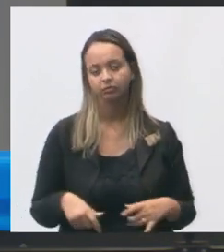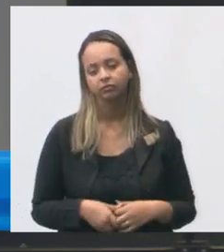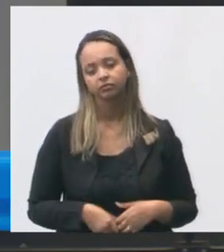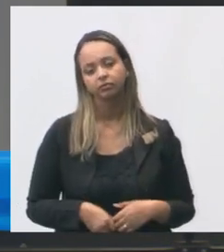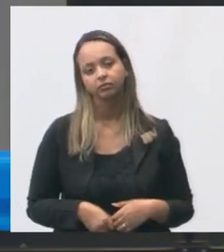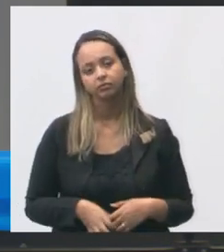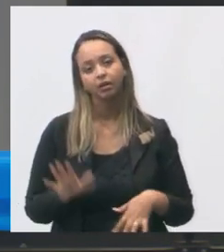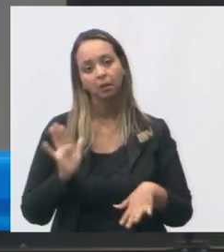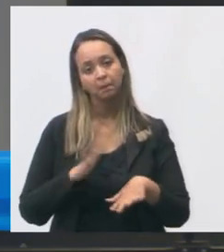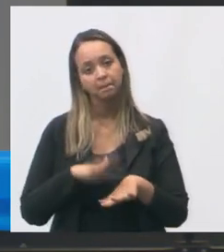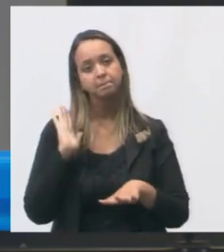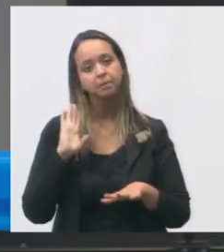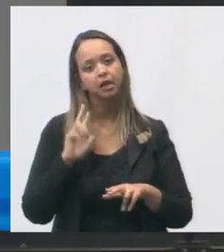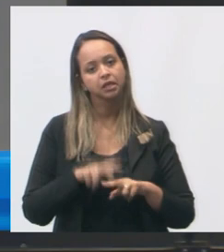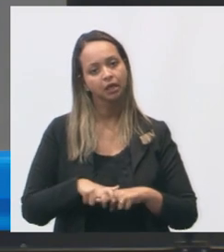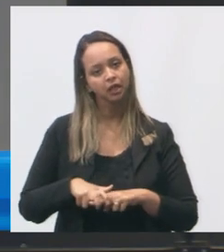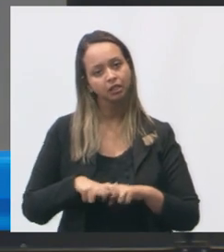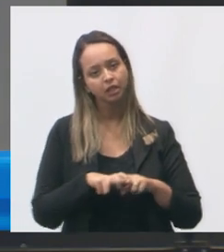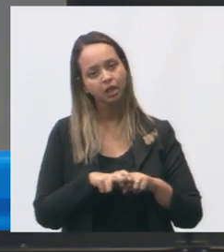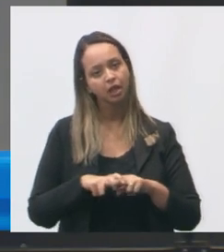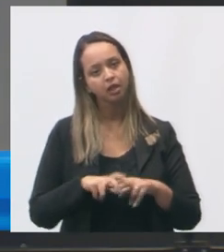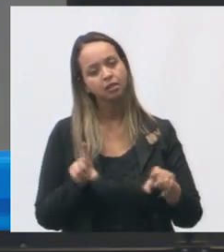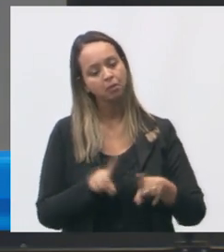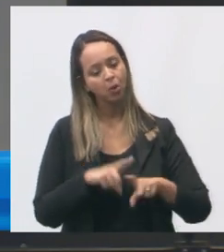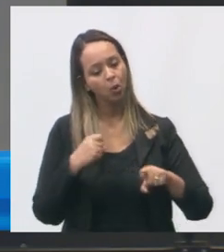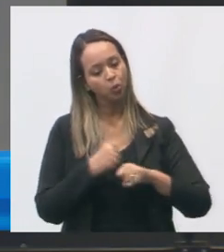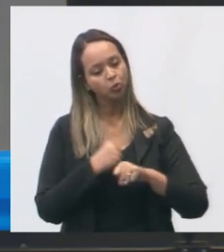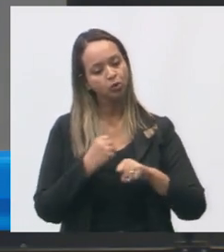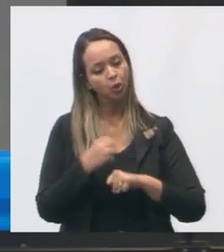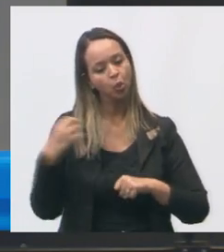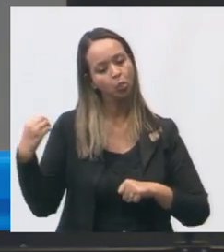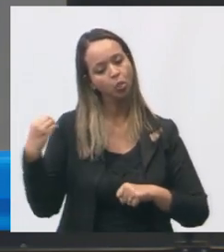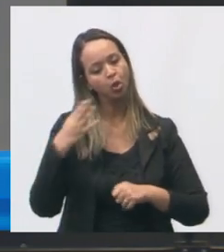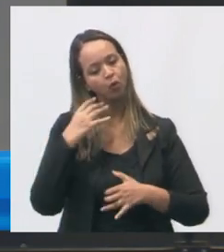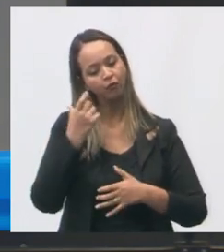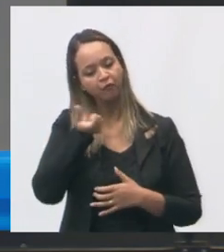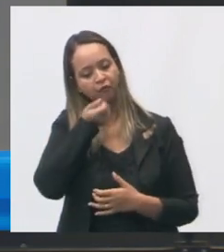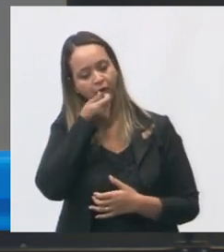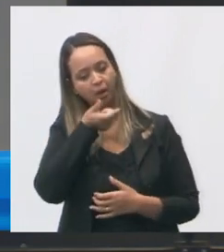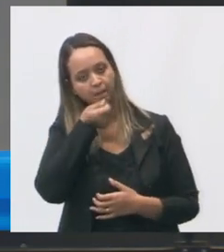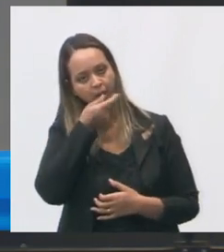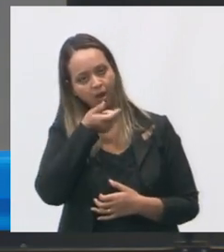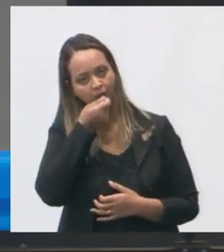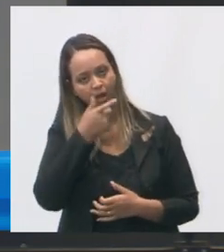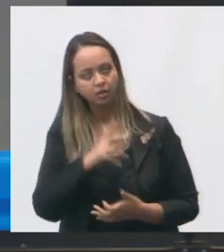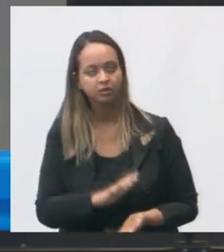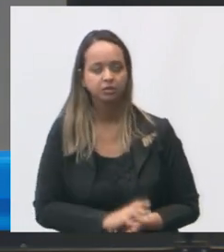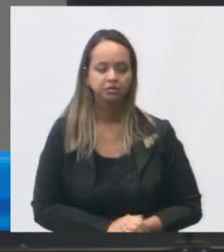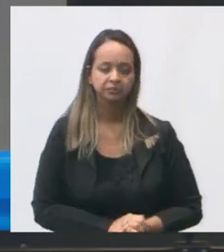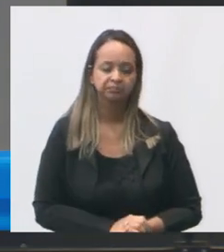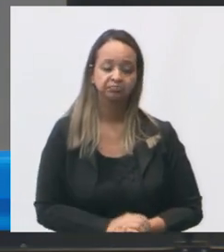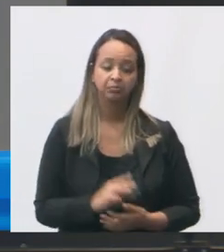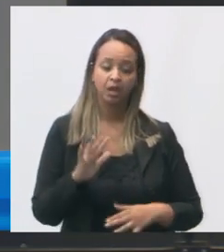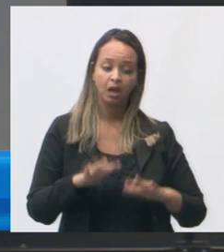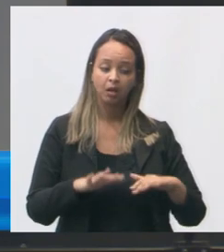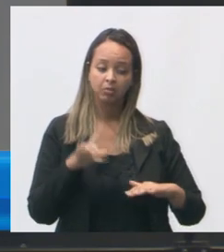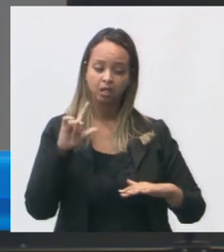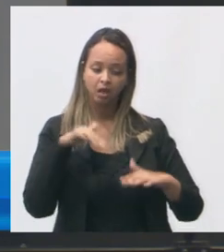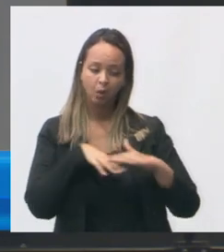mais cadeiras para o auditório e construção de um novo estoque para a farmácia o estoque acaba ficando nesse formato aqui